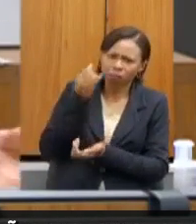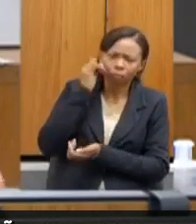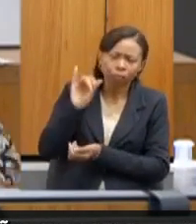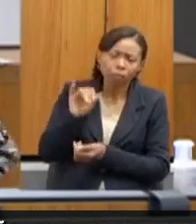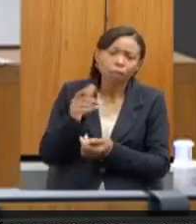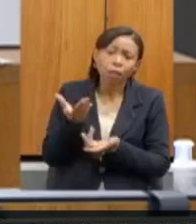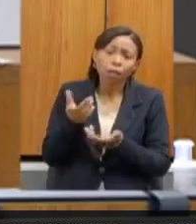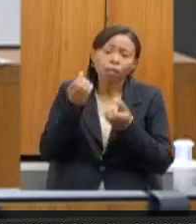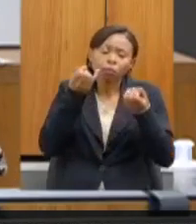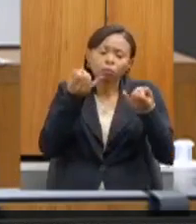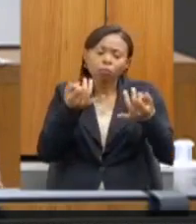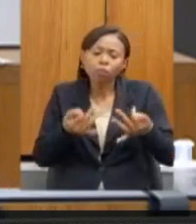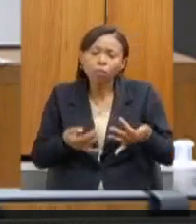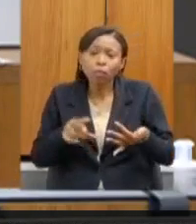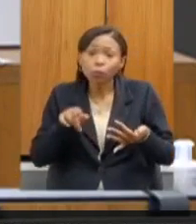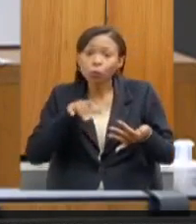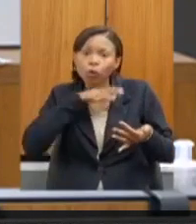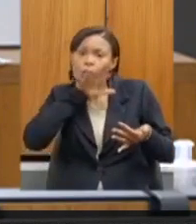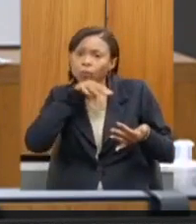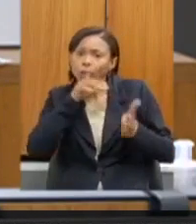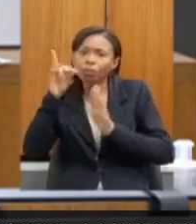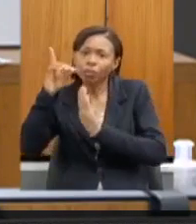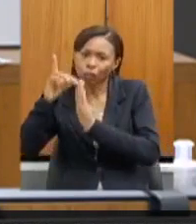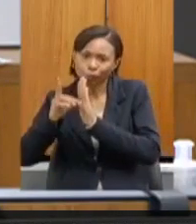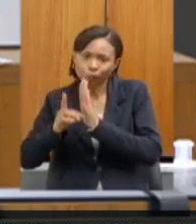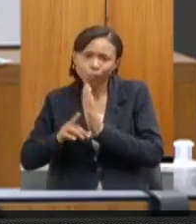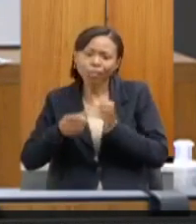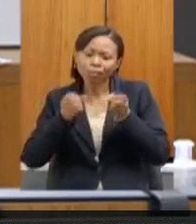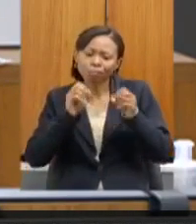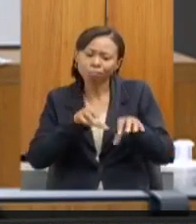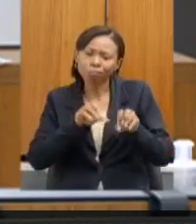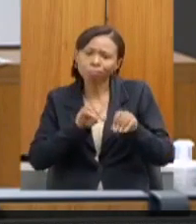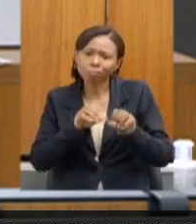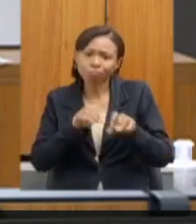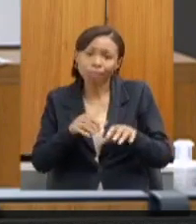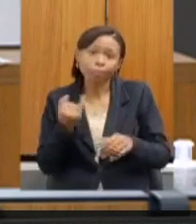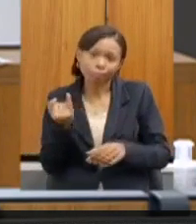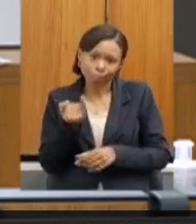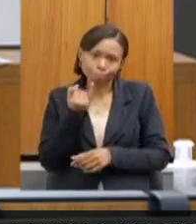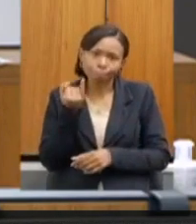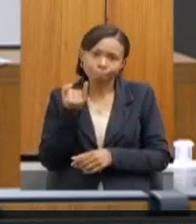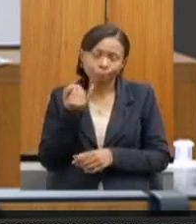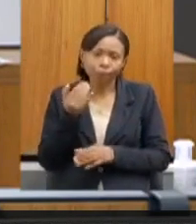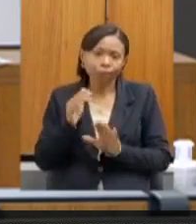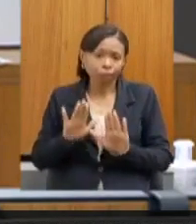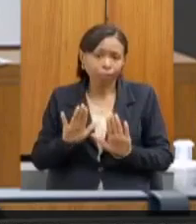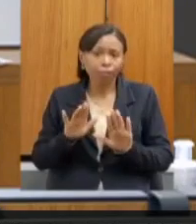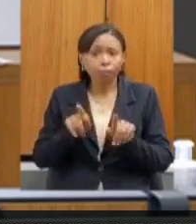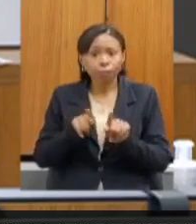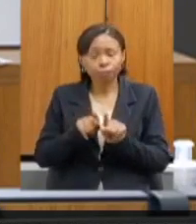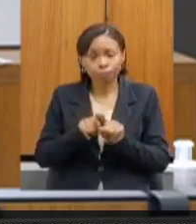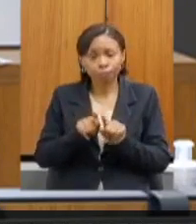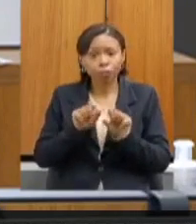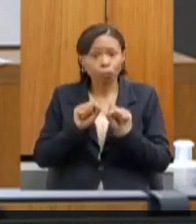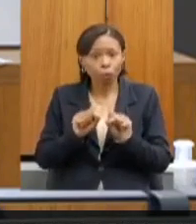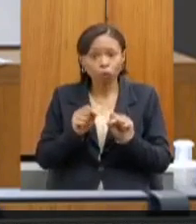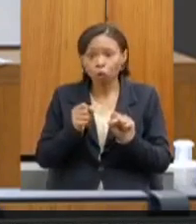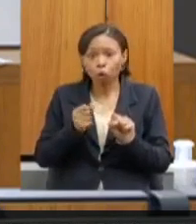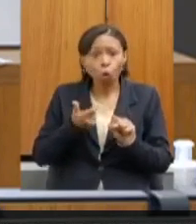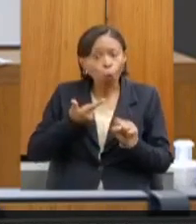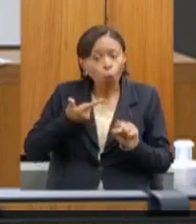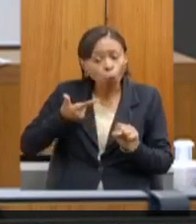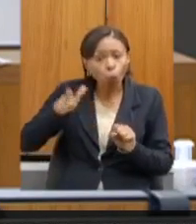direito animal também, que é muito importante, mas que a gente possa ampliar isso para outras escolas,